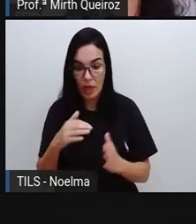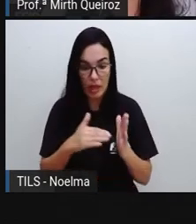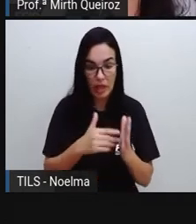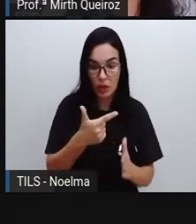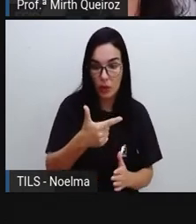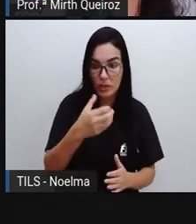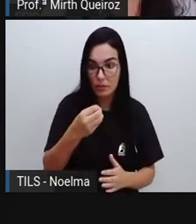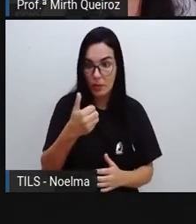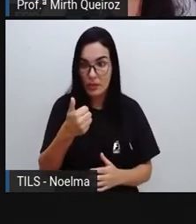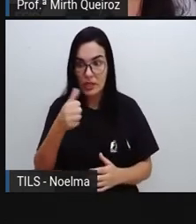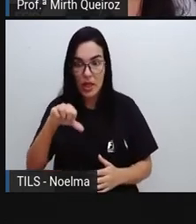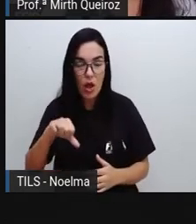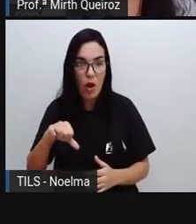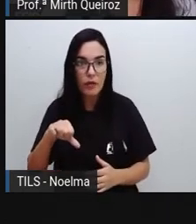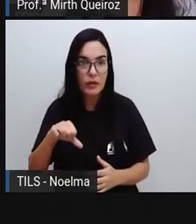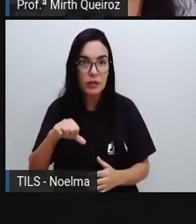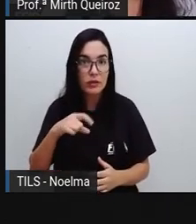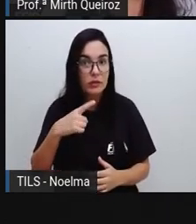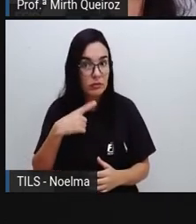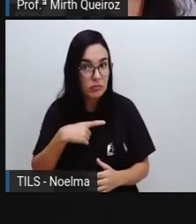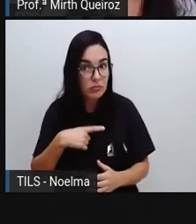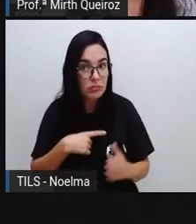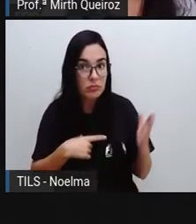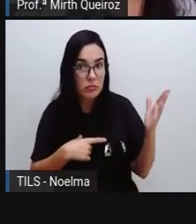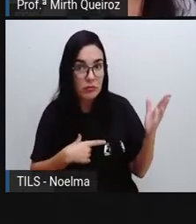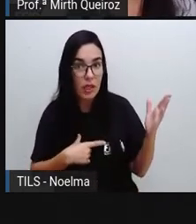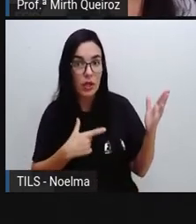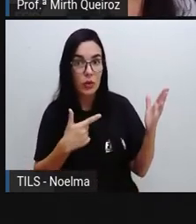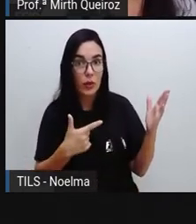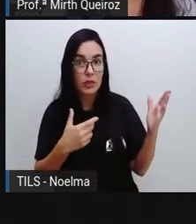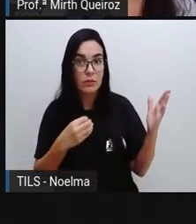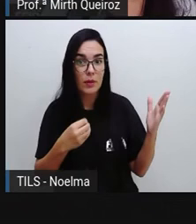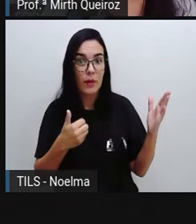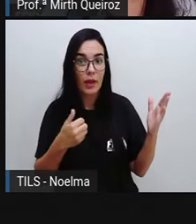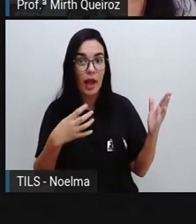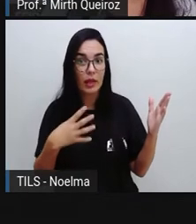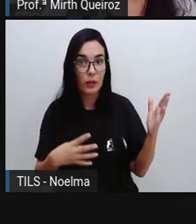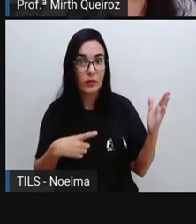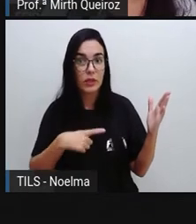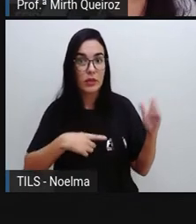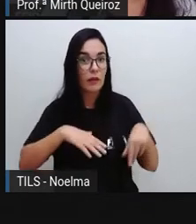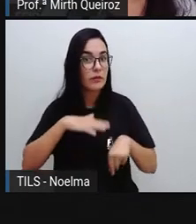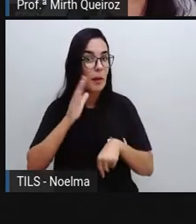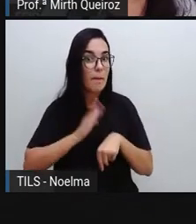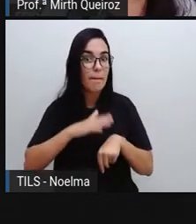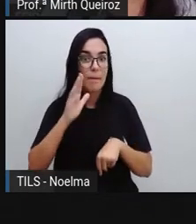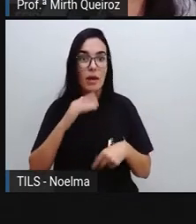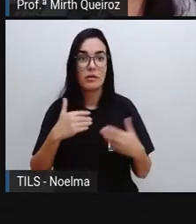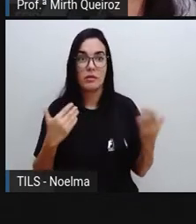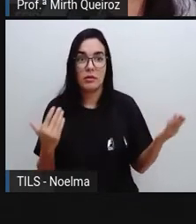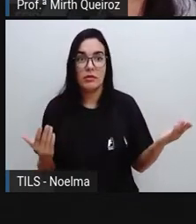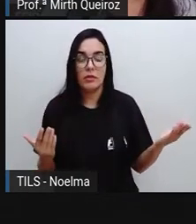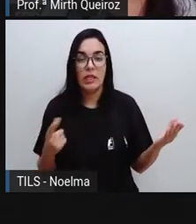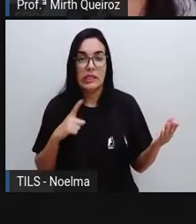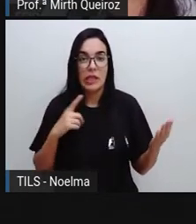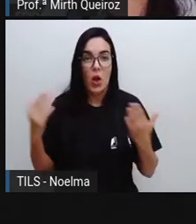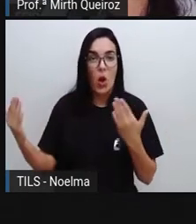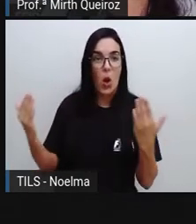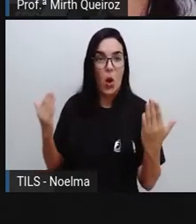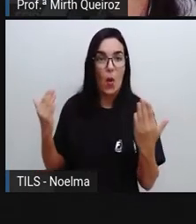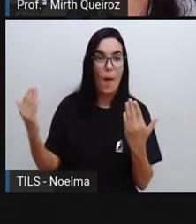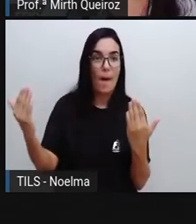em 2014 ainda foi onde teve maiores casos aí nos Estados Unidos. Mas se a gente comparar